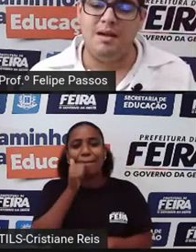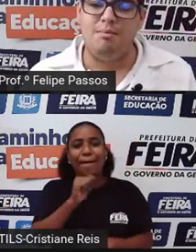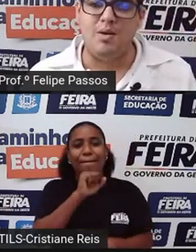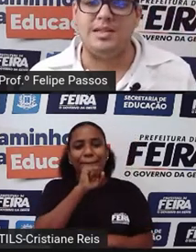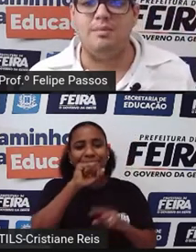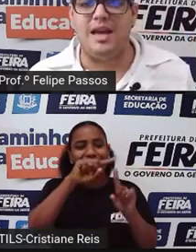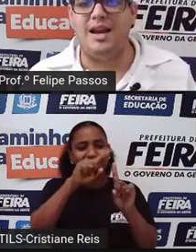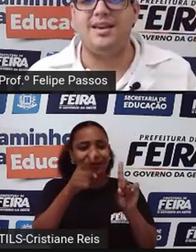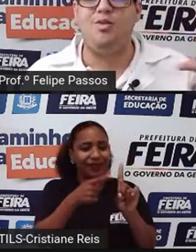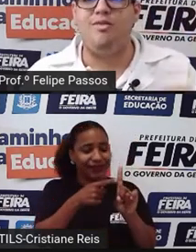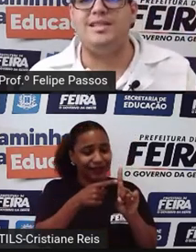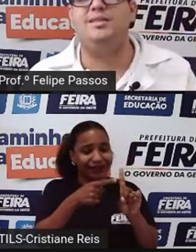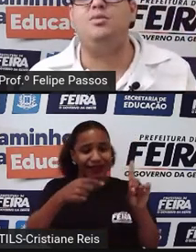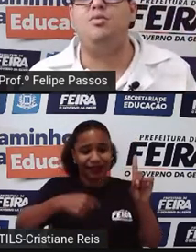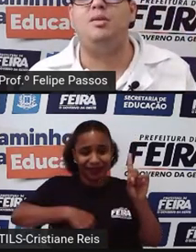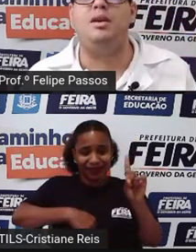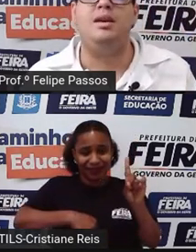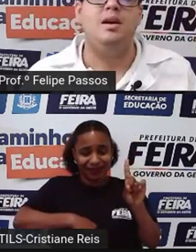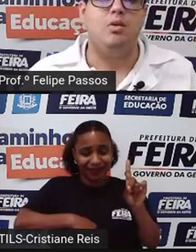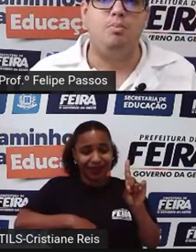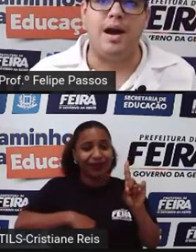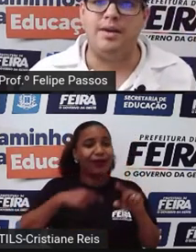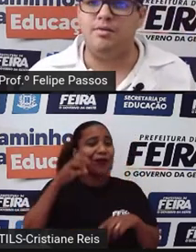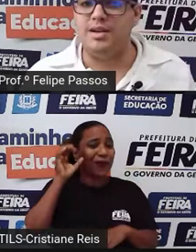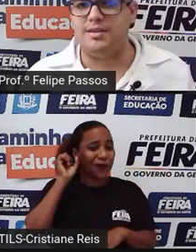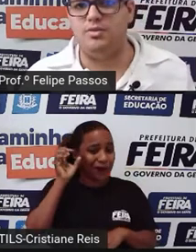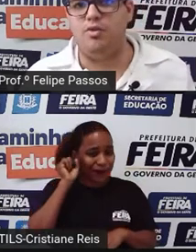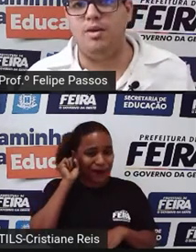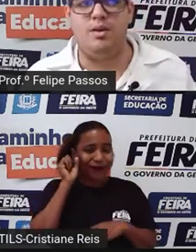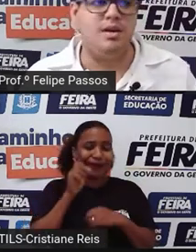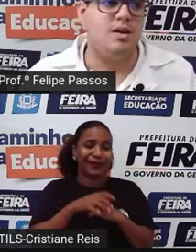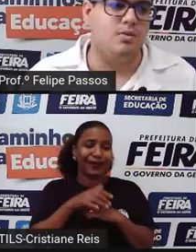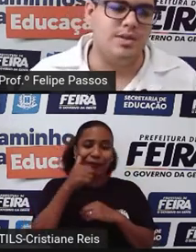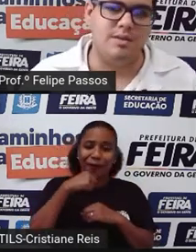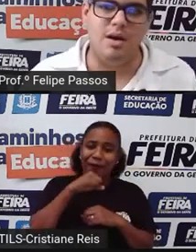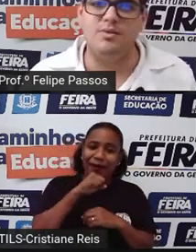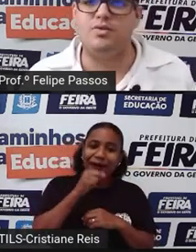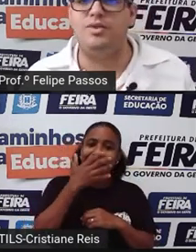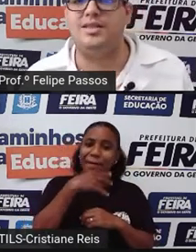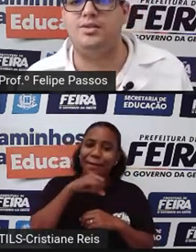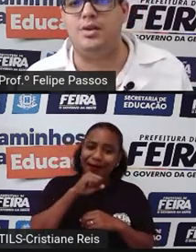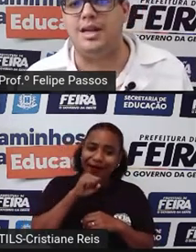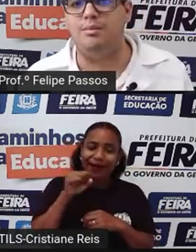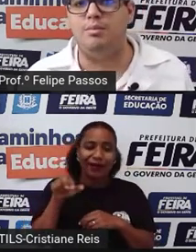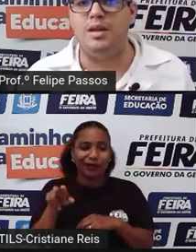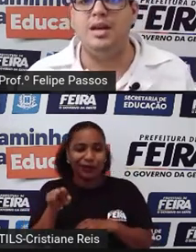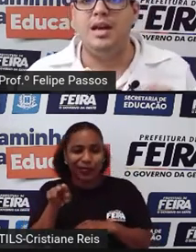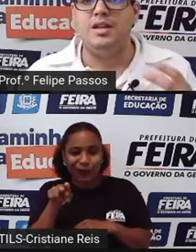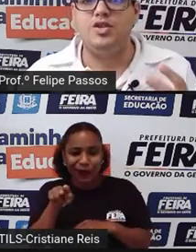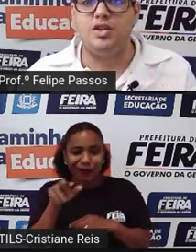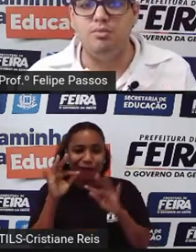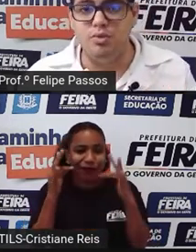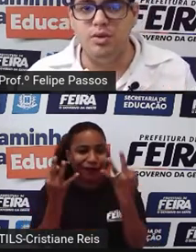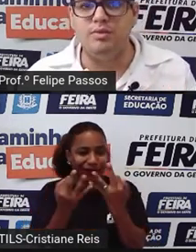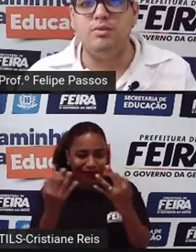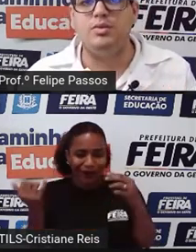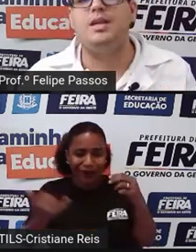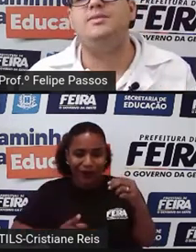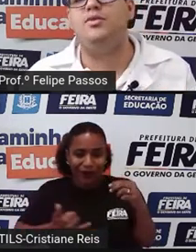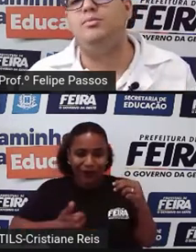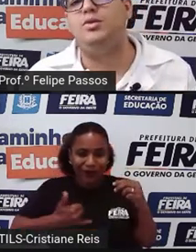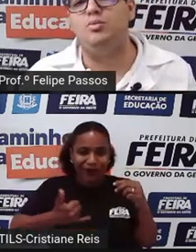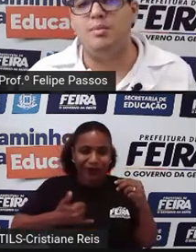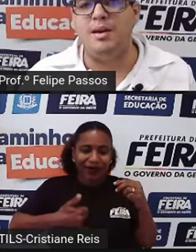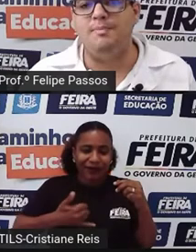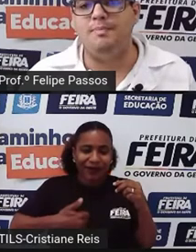bebê. Mal sabe ela que conversando com o bebê, o pai conversando com o bebê, os irmãos conversando com aquele bebê, estimulam o